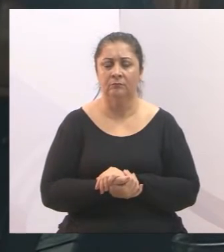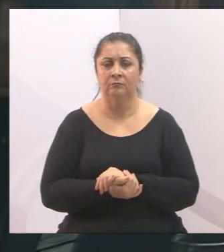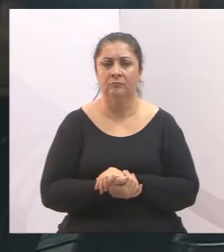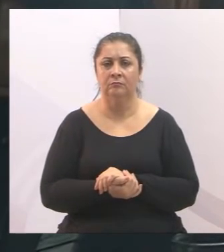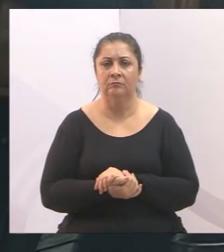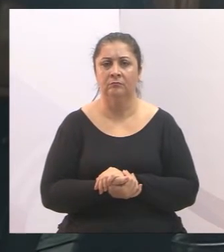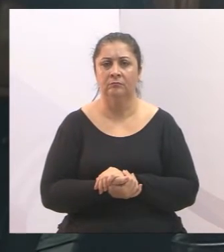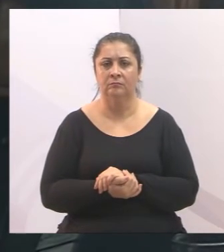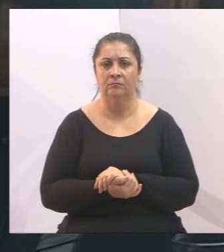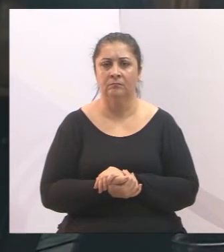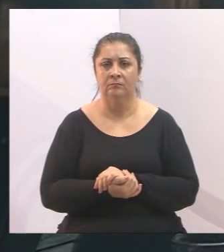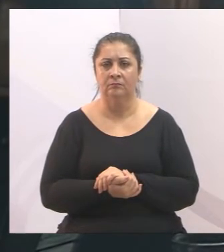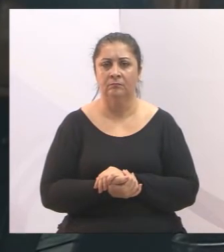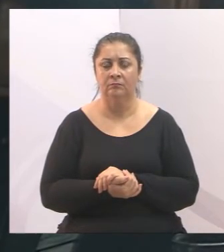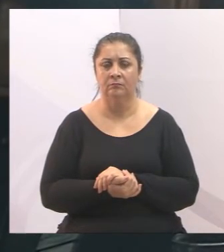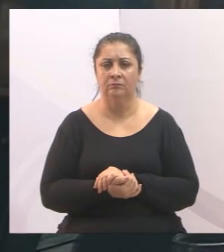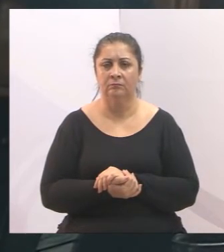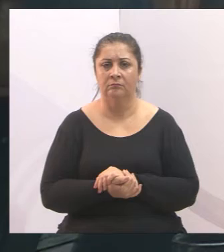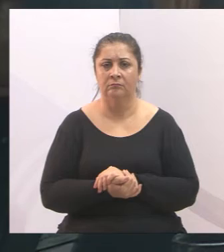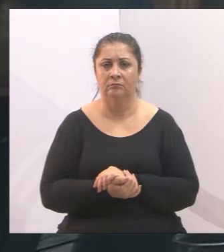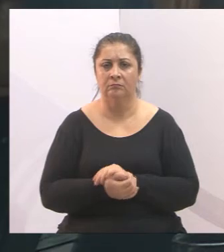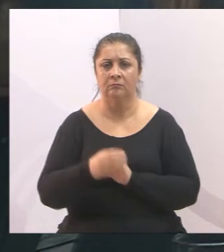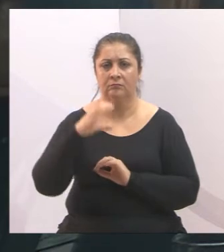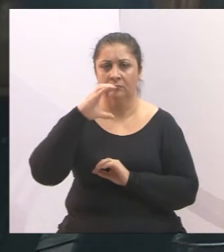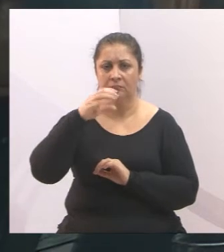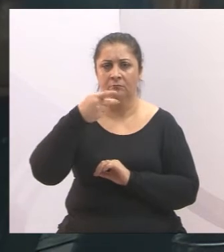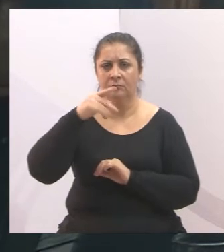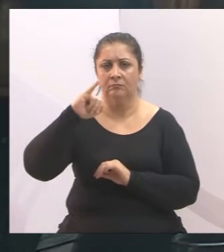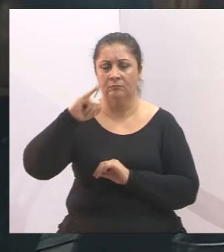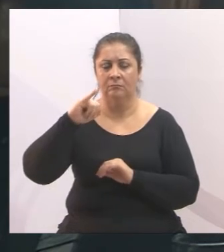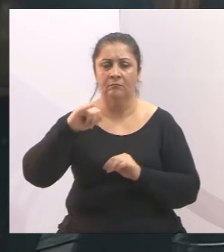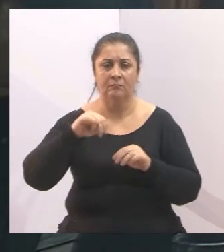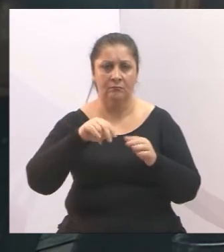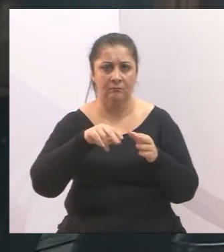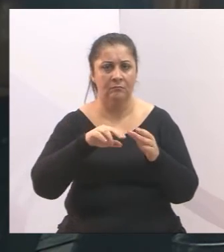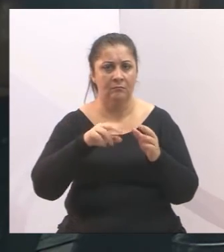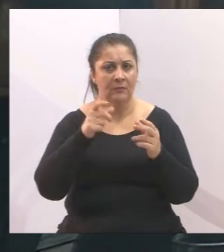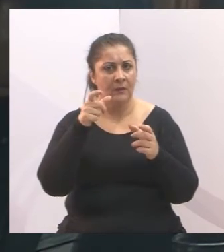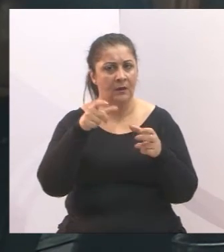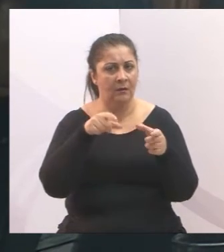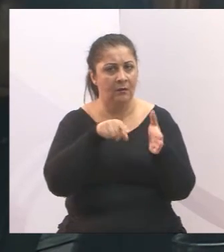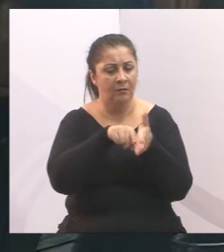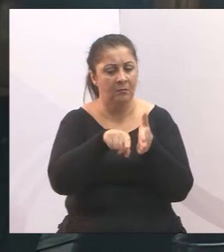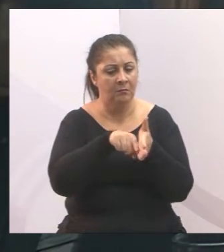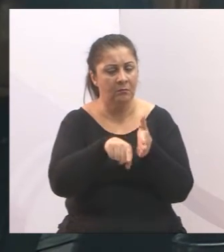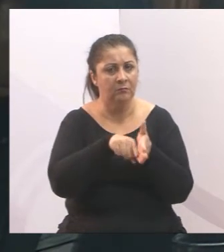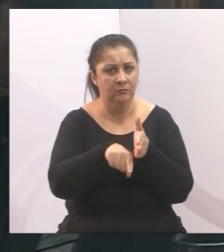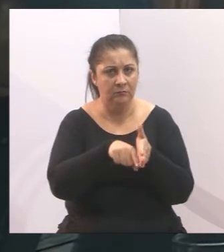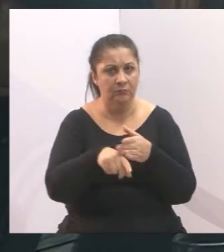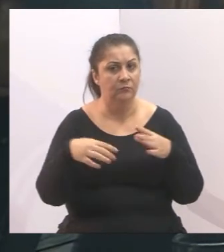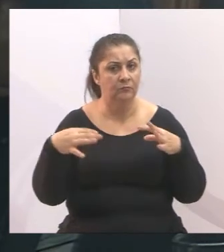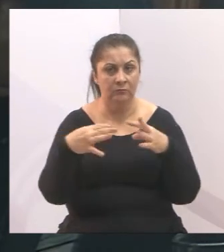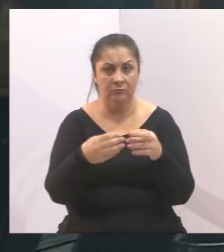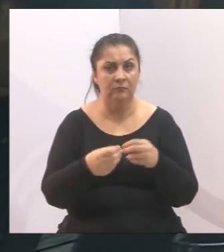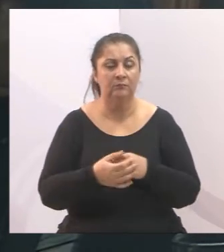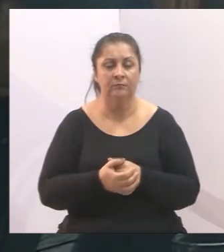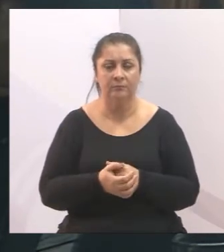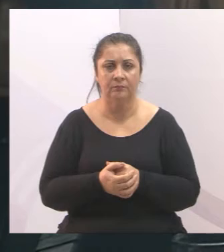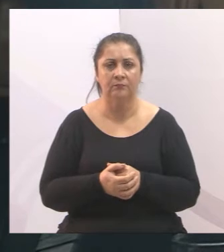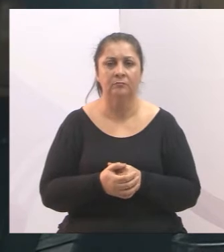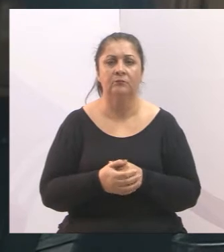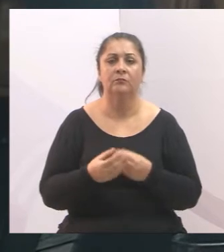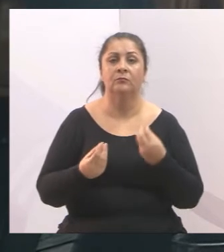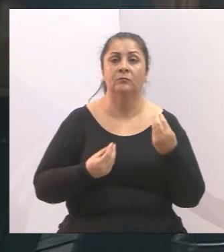realizadas por esta CPI que visou analisar as condições de